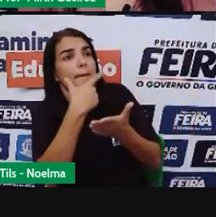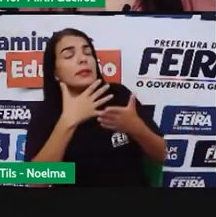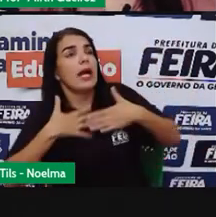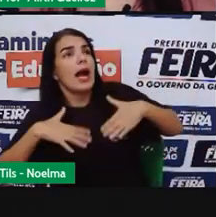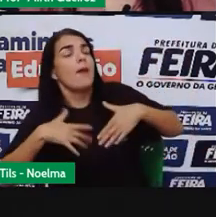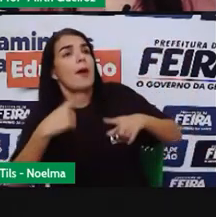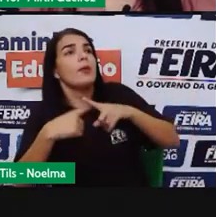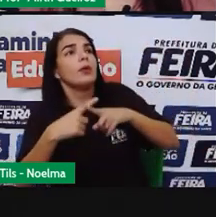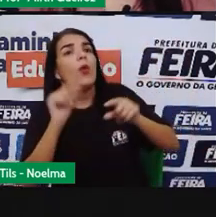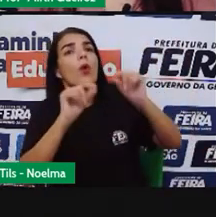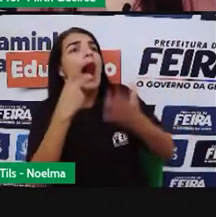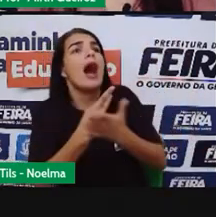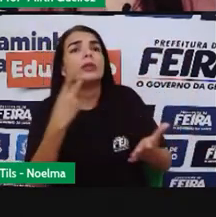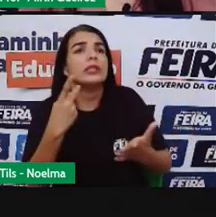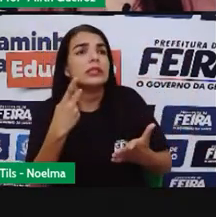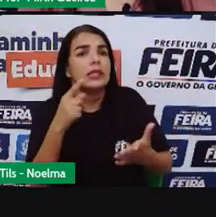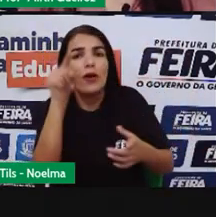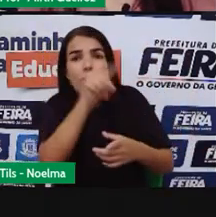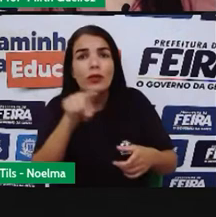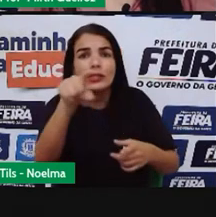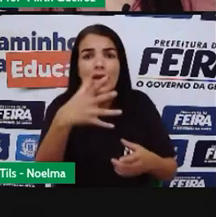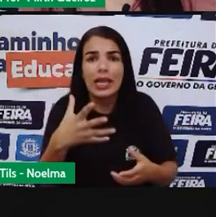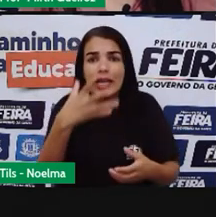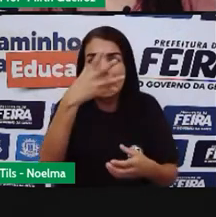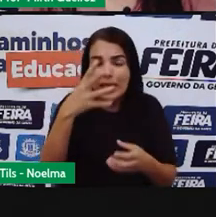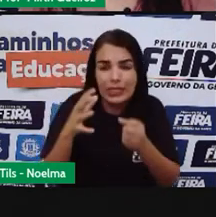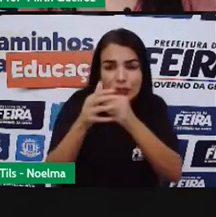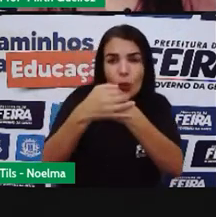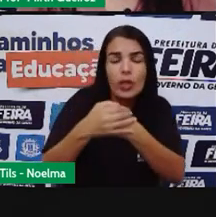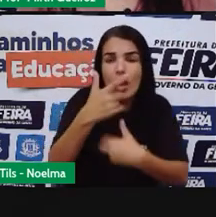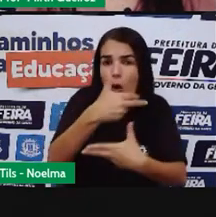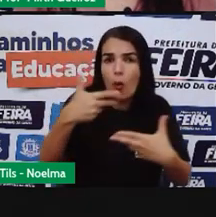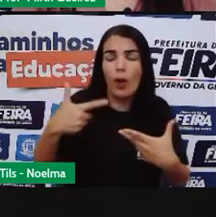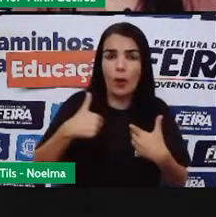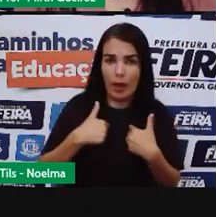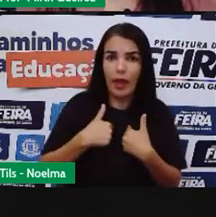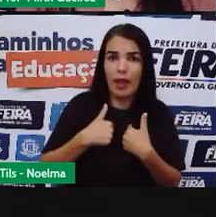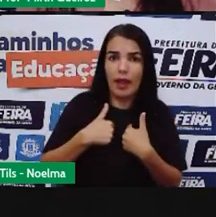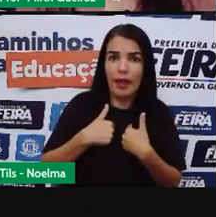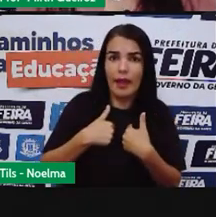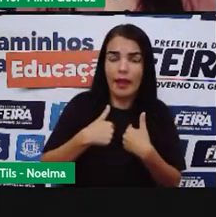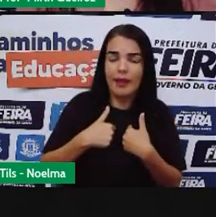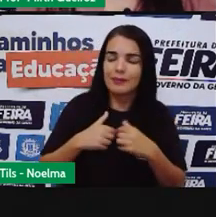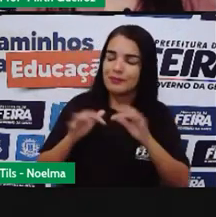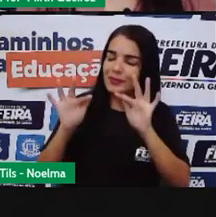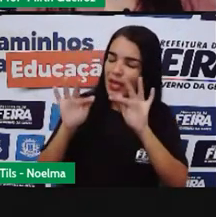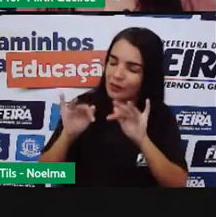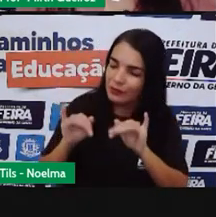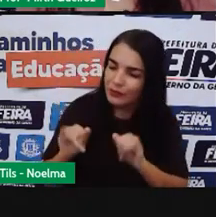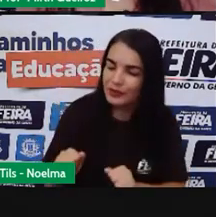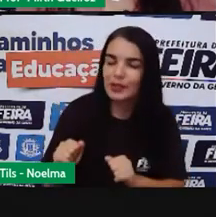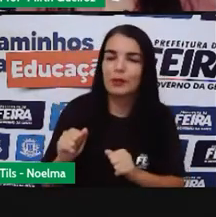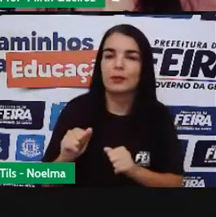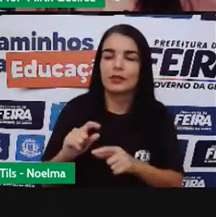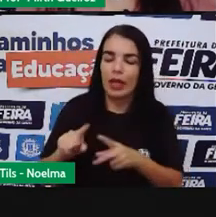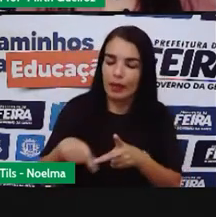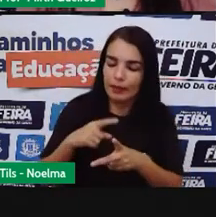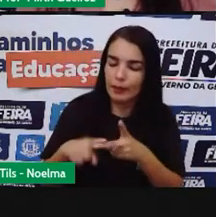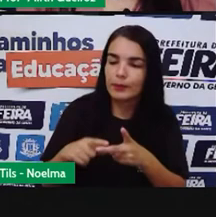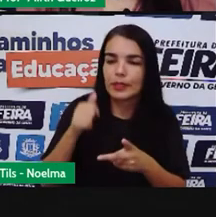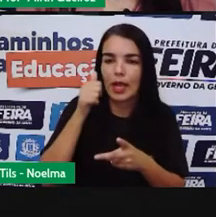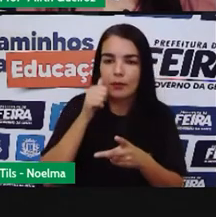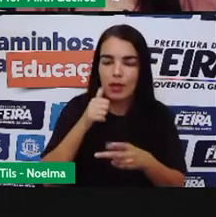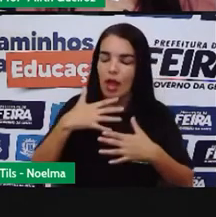O que está acontecendo? Vocês estão me escondendo em alguma coisa? Finalmente, a muito custo,